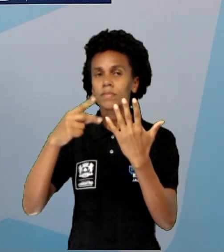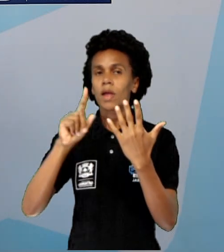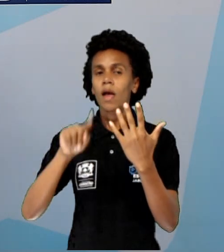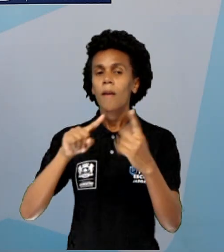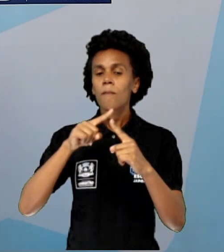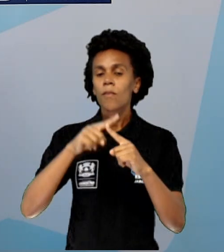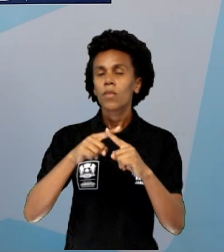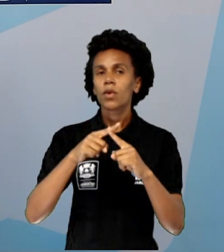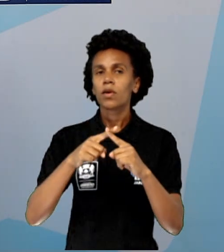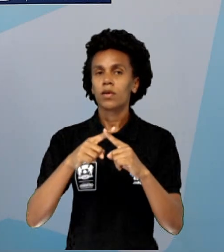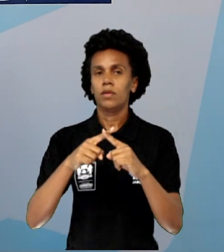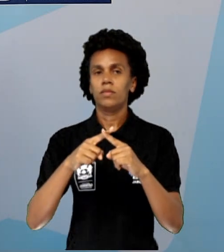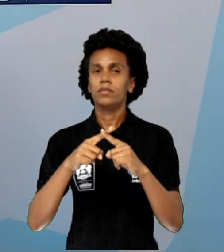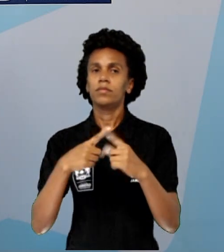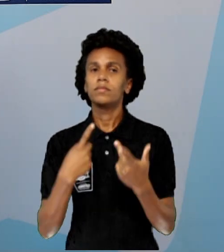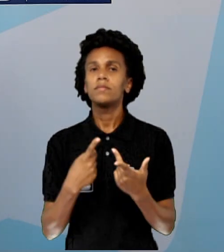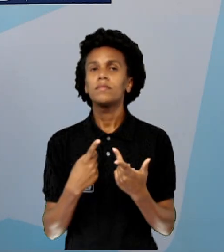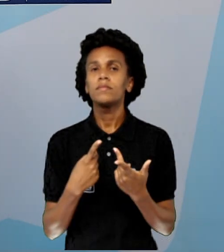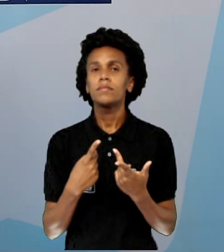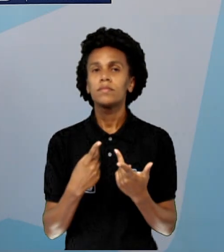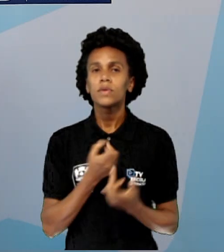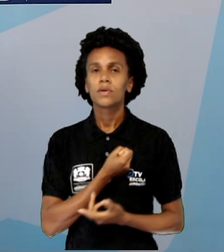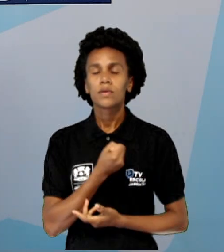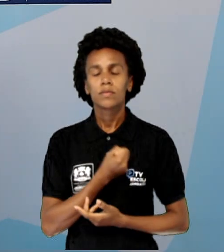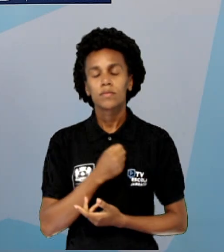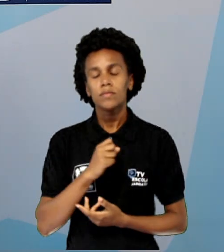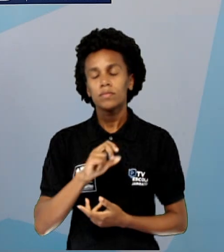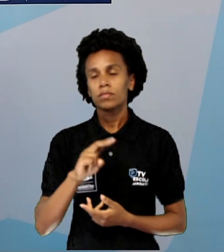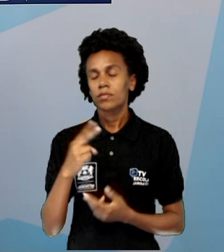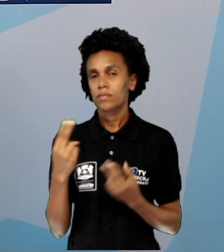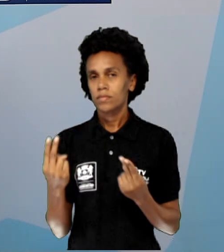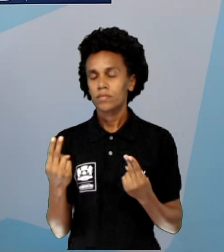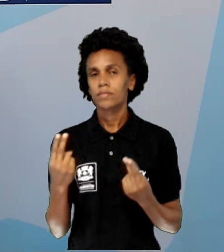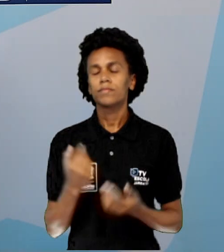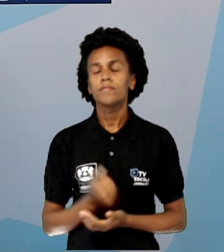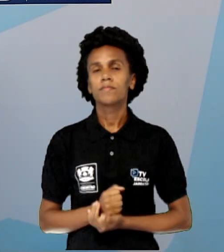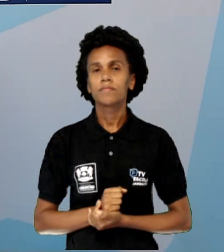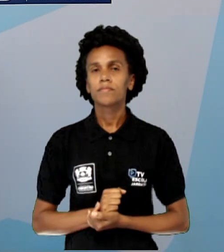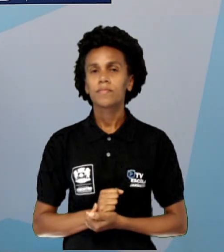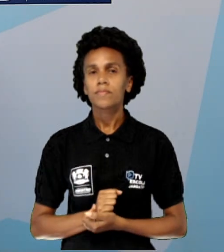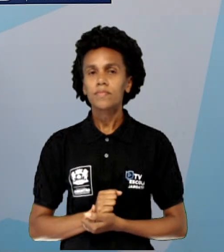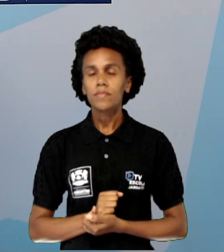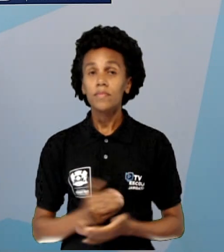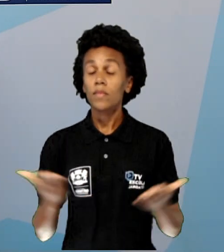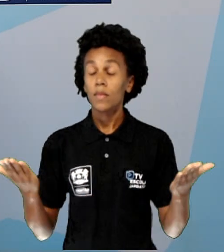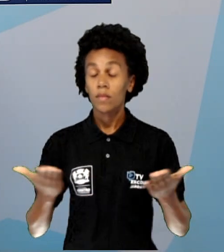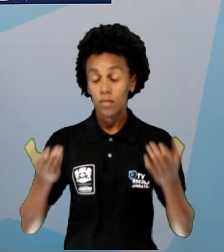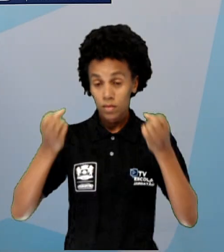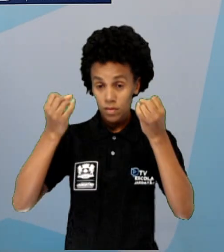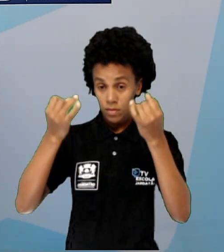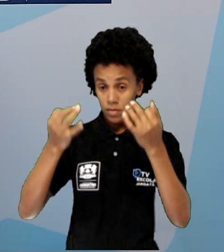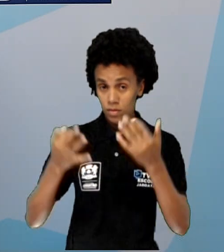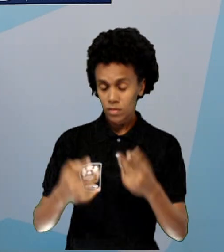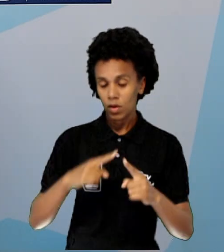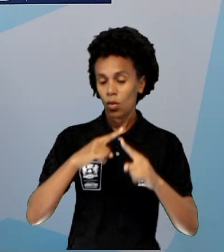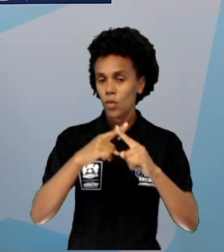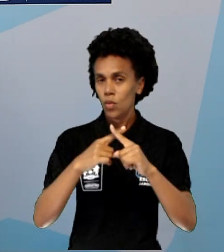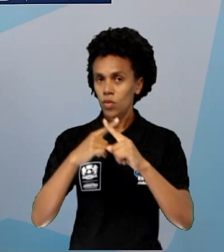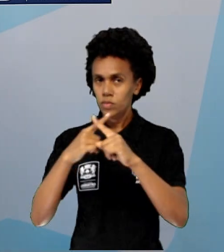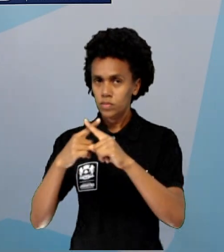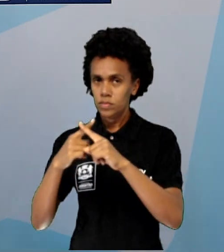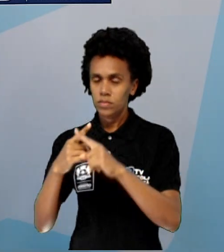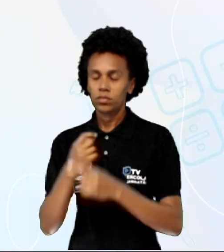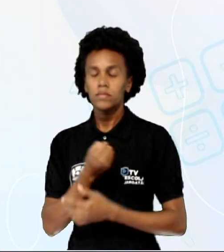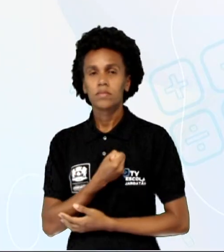vezes vinte e seis é vinte e seis, mais vinte e seis, mais vinte e seis. Só que agora eu vou falar da multiplicação desses mesmos fatores.